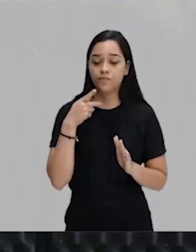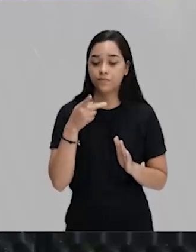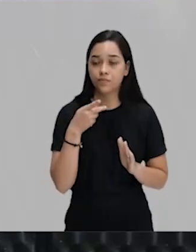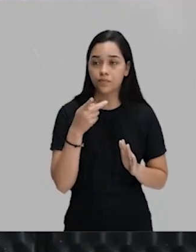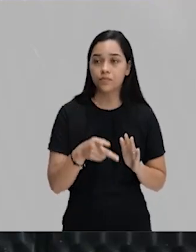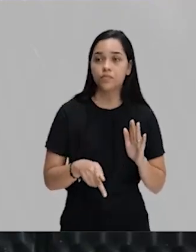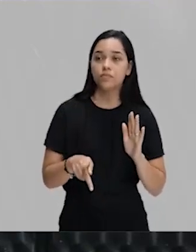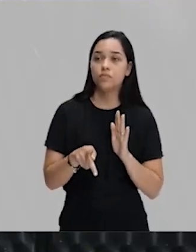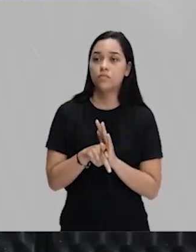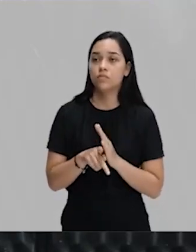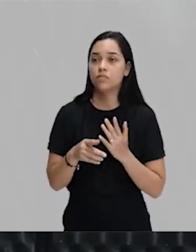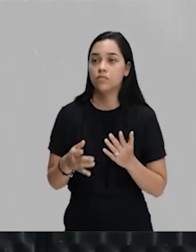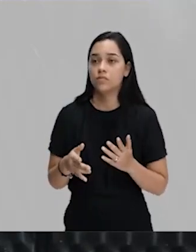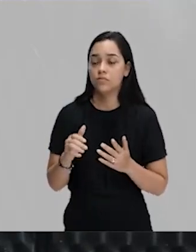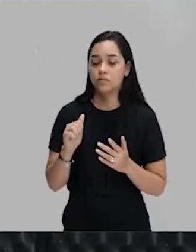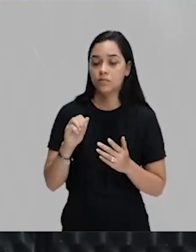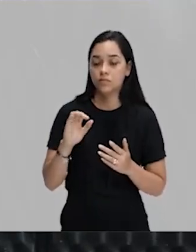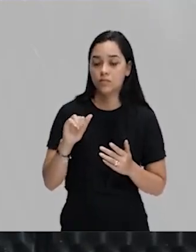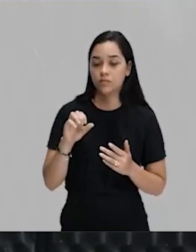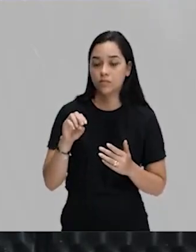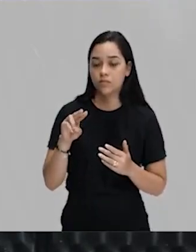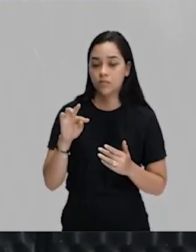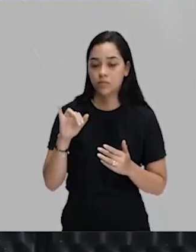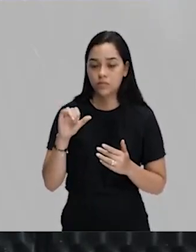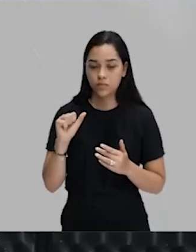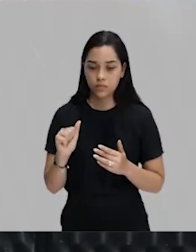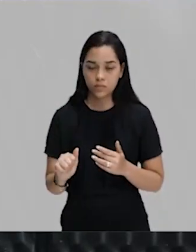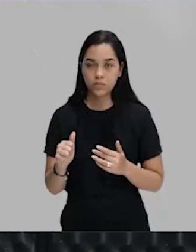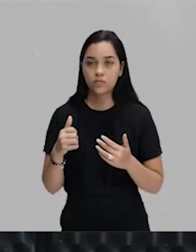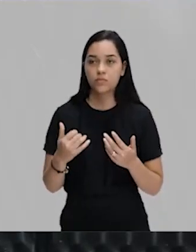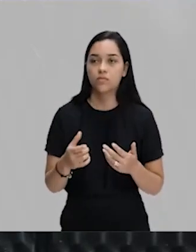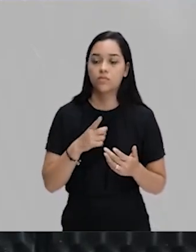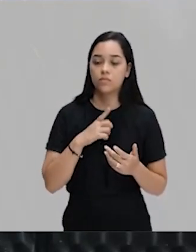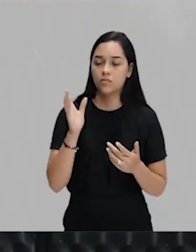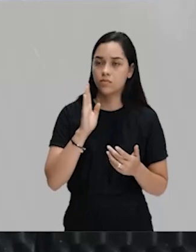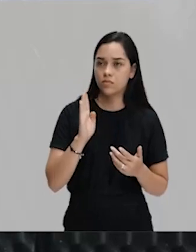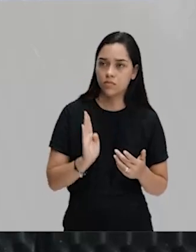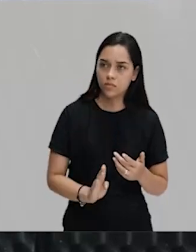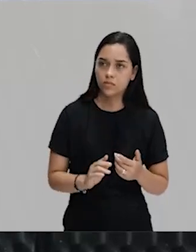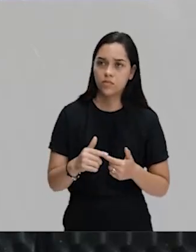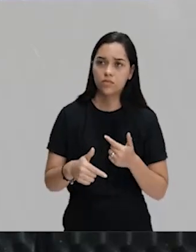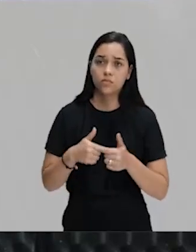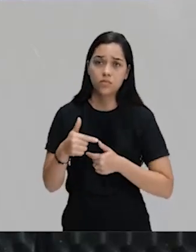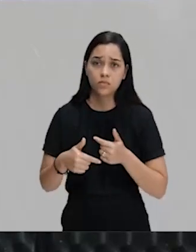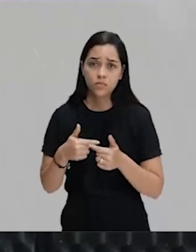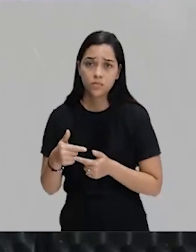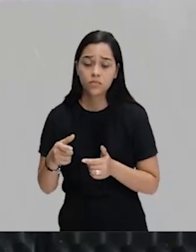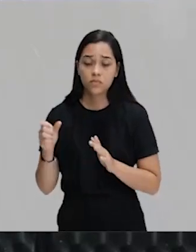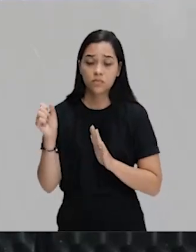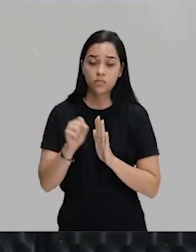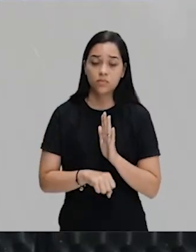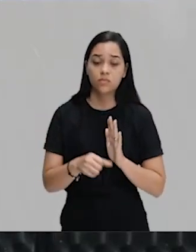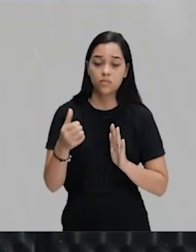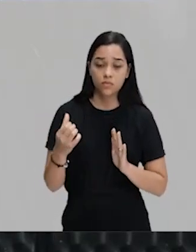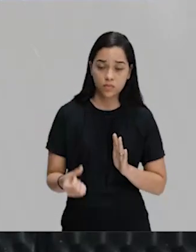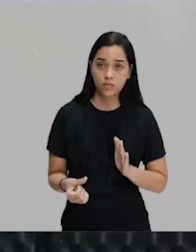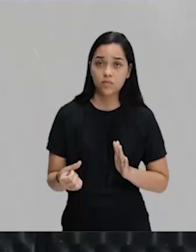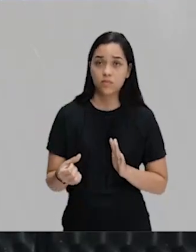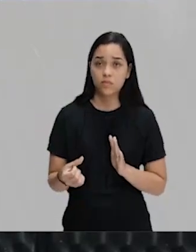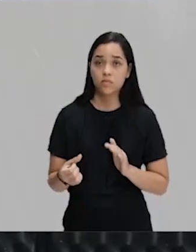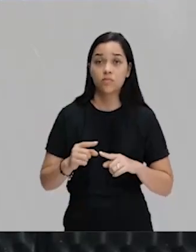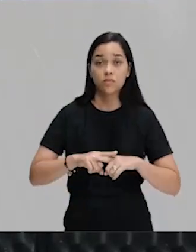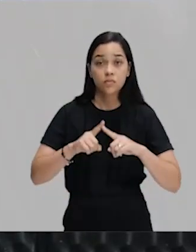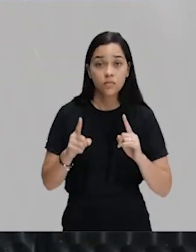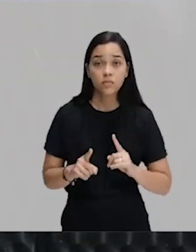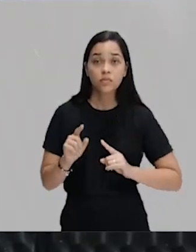da questão abolicionista, da luta abolicionista no Brasil, essa luta vem desde o século XVI. Mas